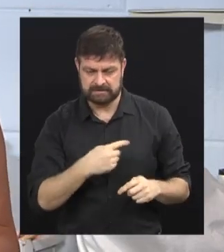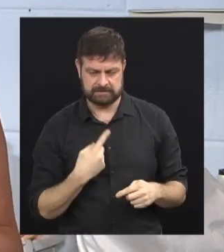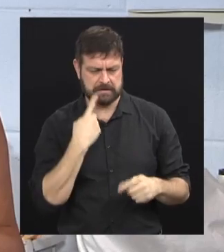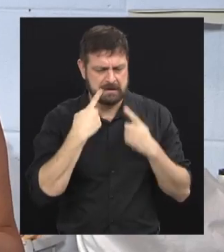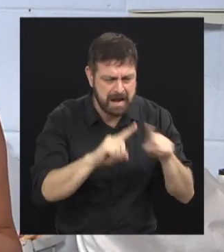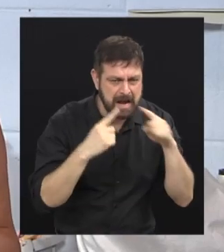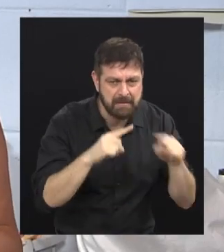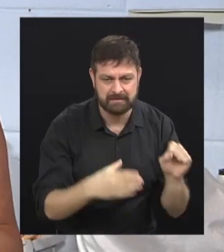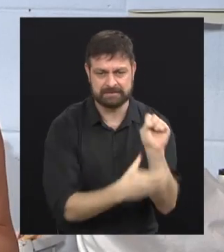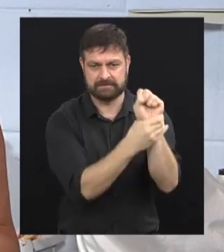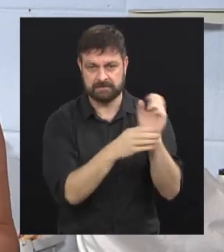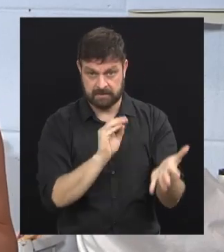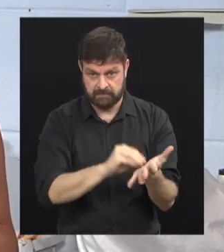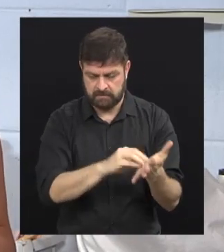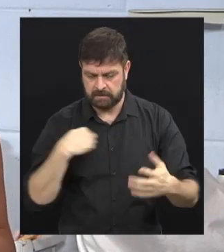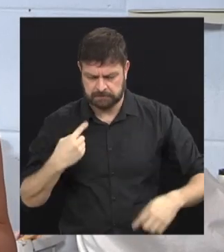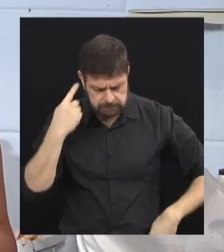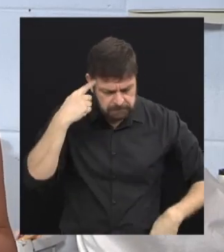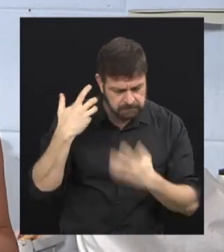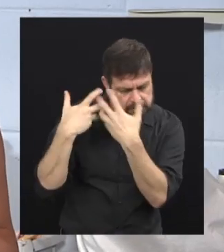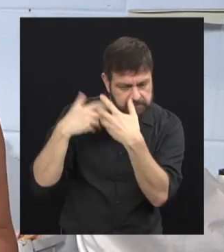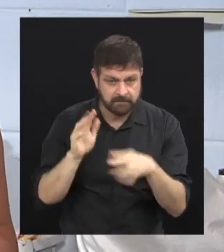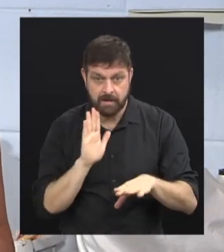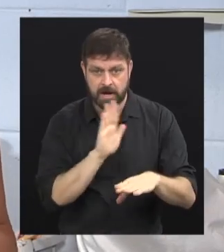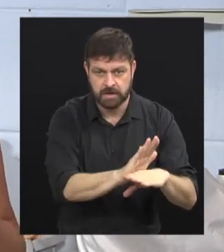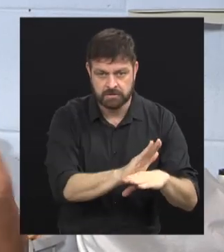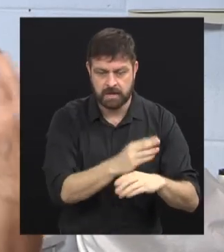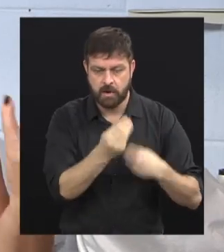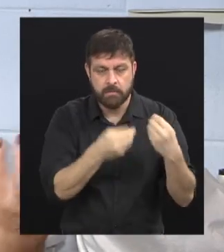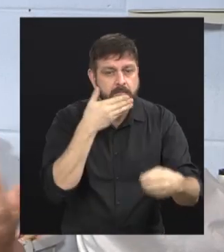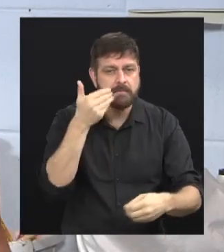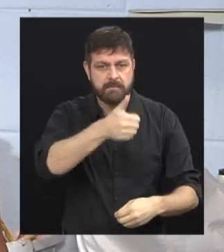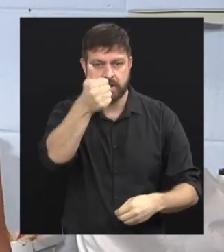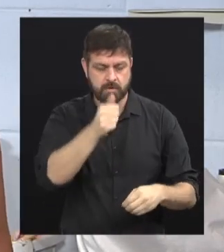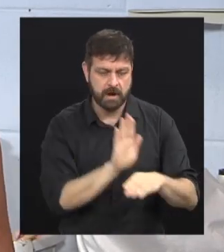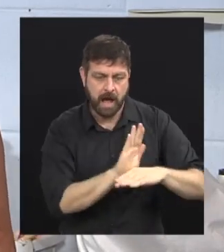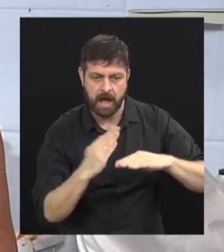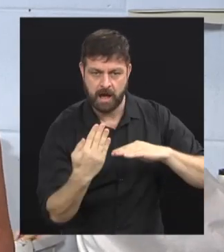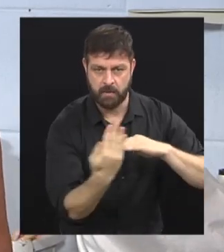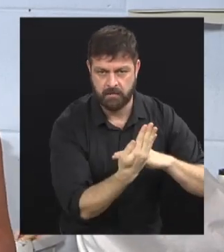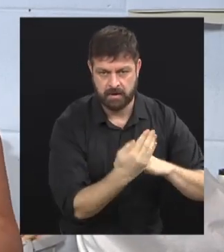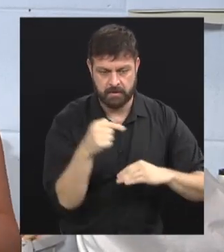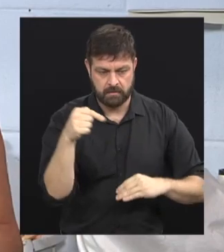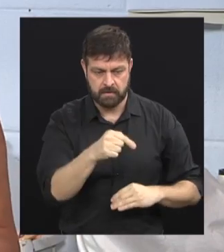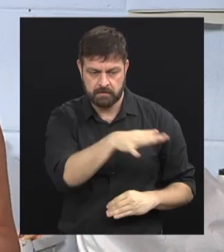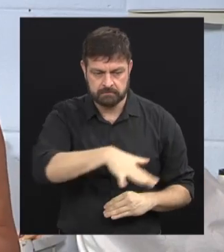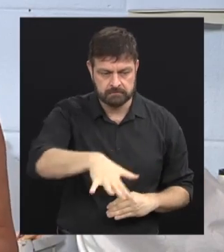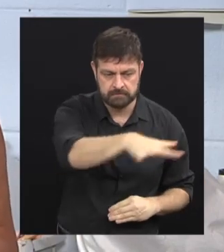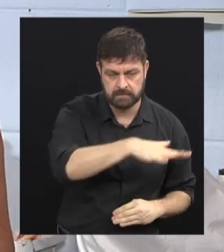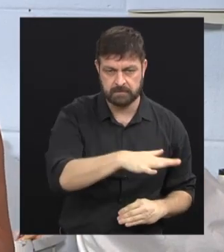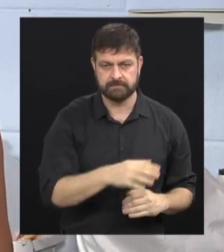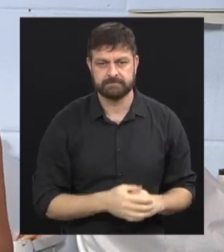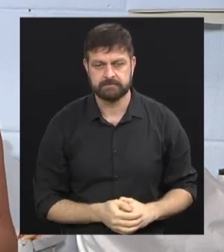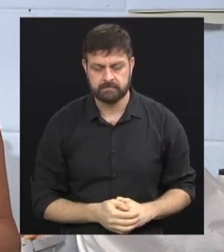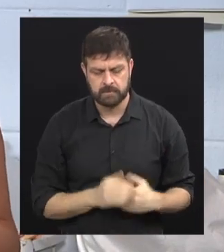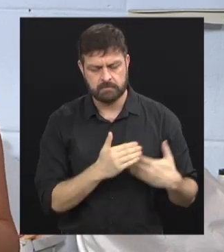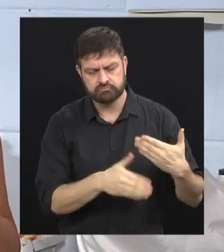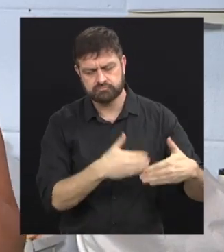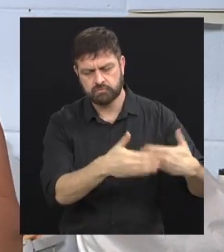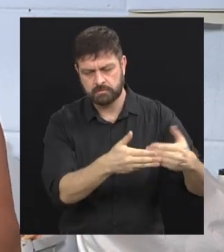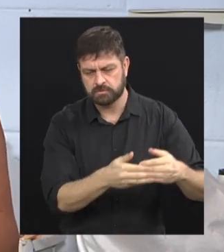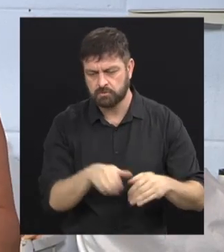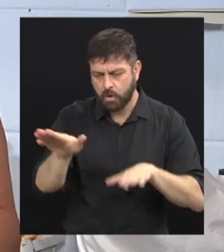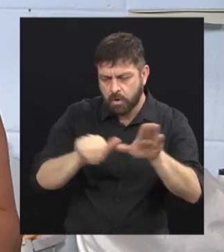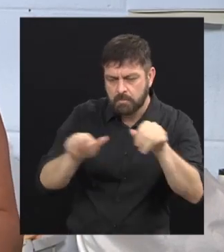reclamavam muito da segurança. Então vamos colaborar para que melhore o bairro, né, não só o nosso condomínio. E